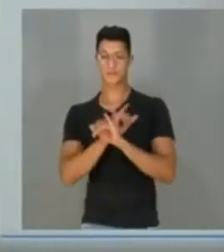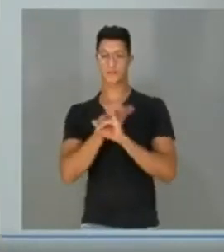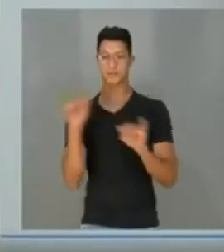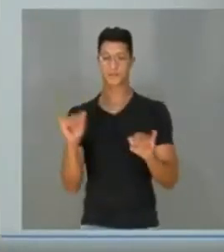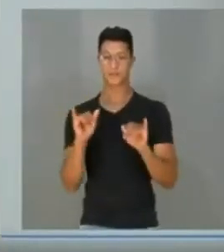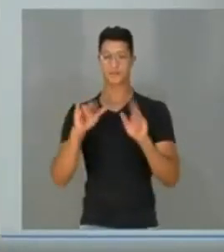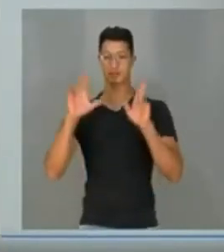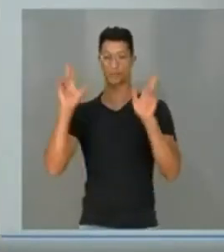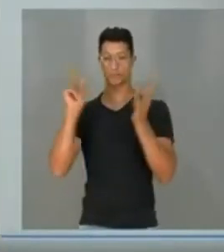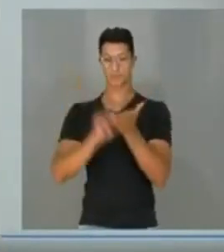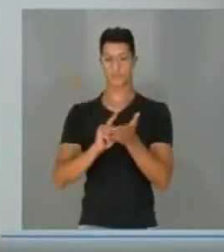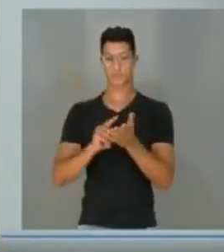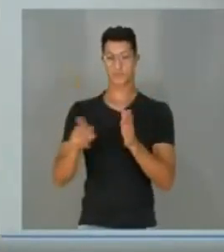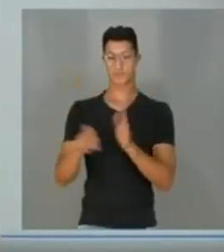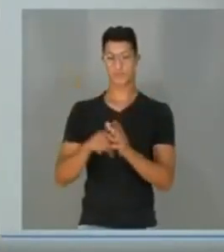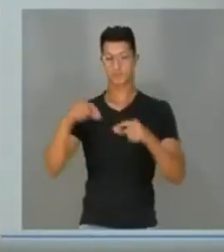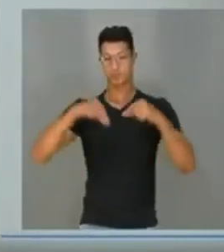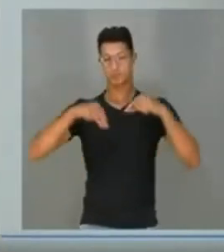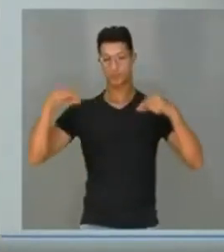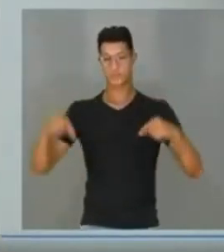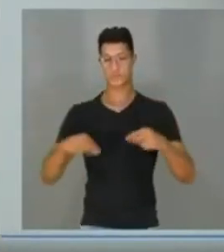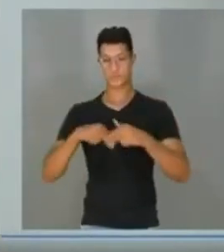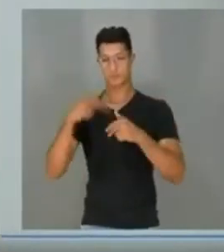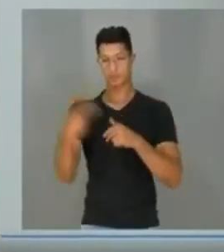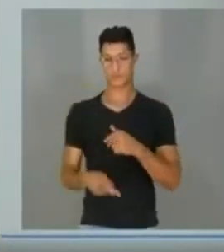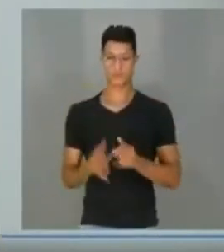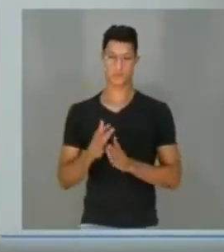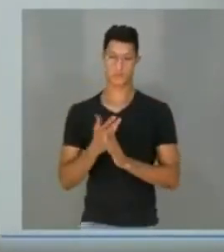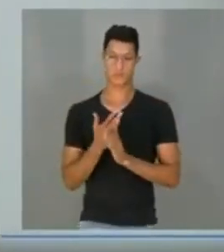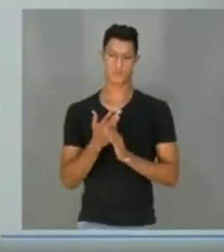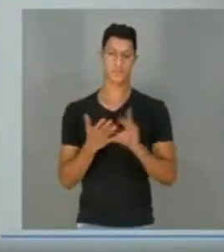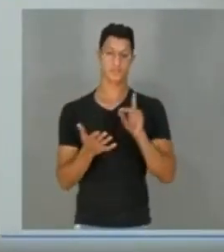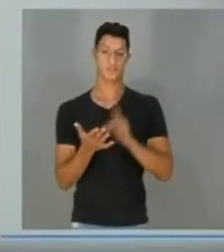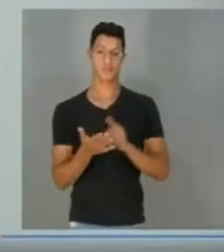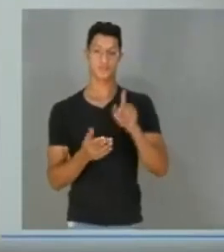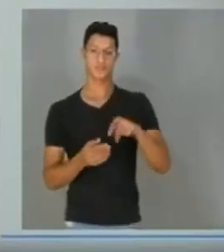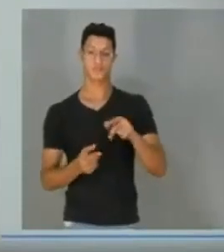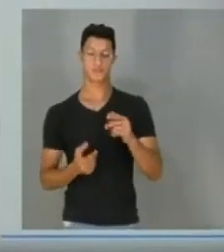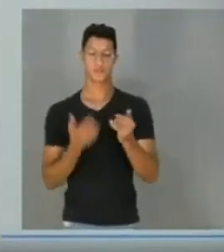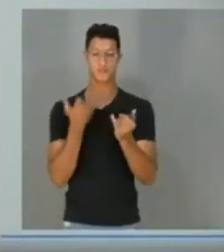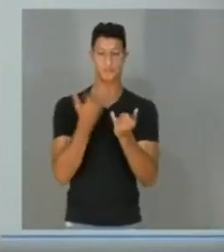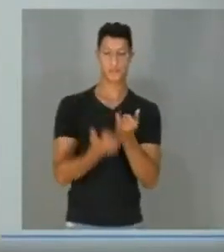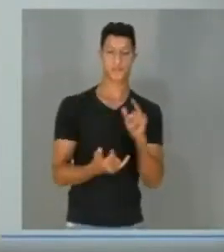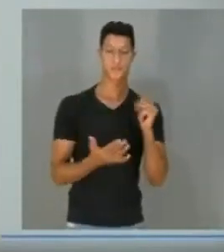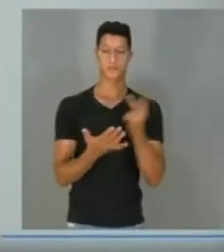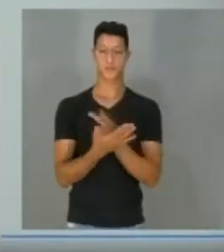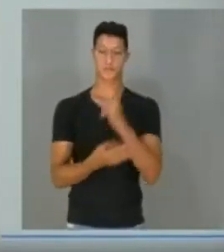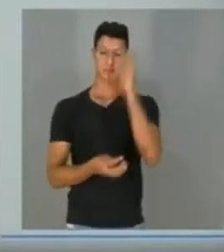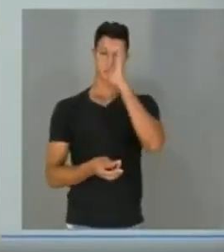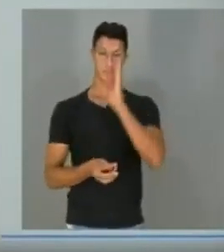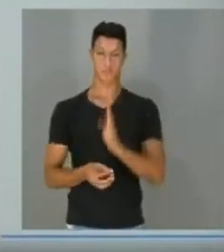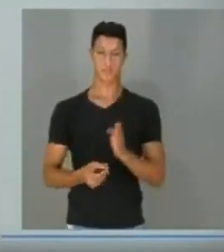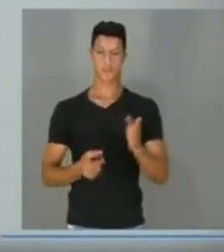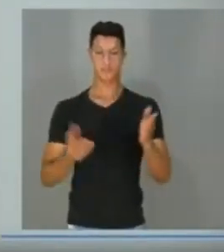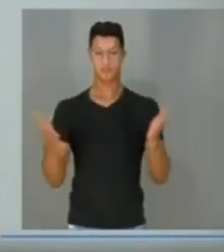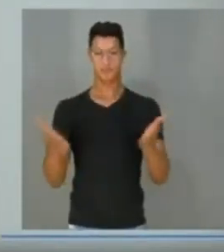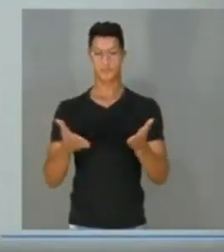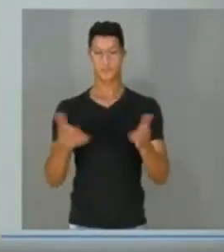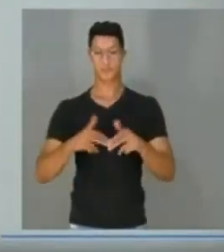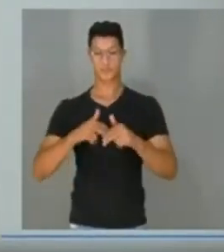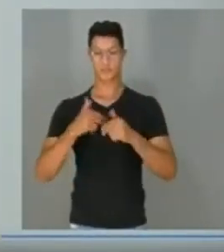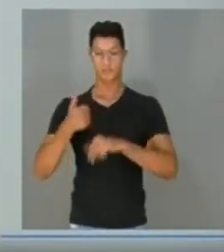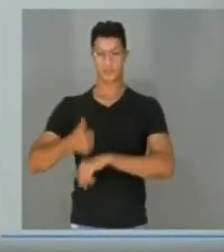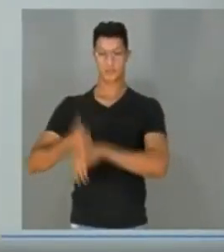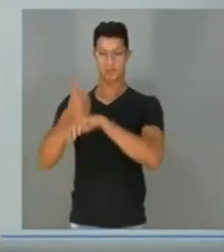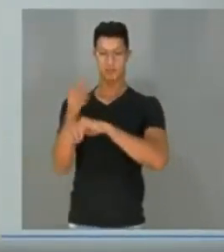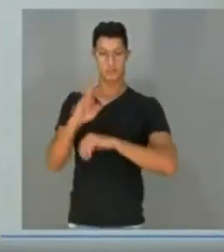pouquinho sobre a realidade da acupuntura por aqui, que na realidade é um pouco parecida com o que acontece no Brasil hoje, por ser uma